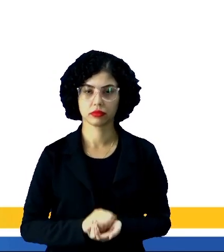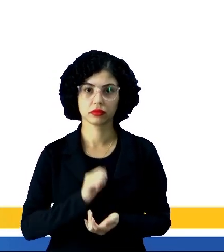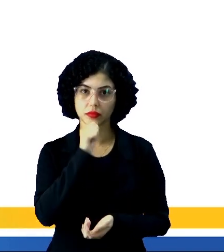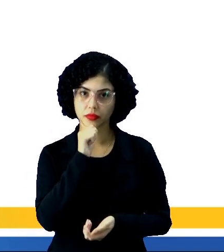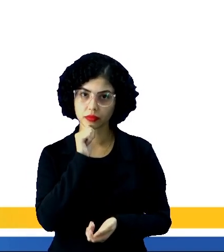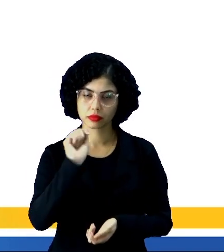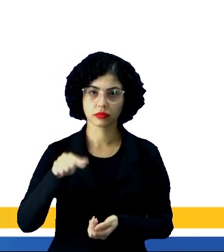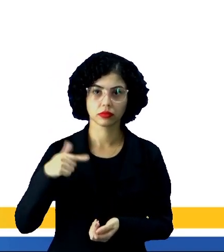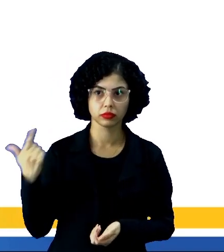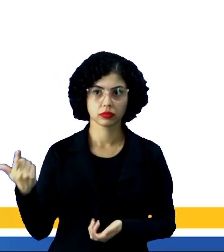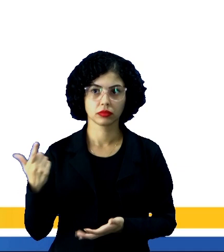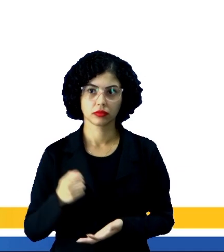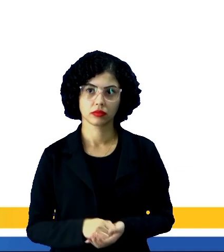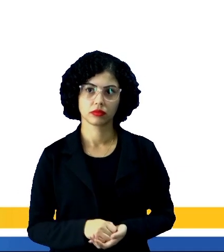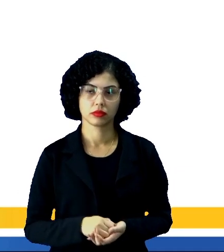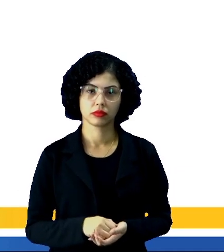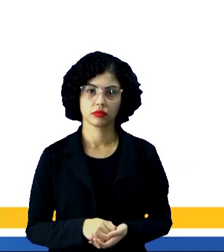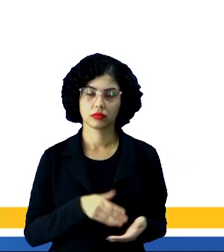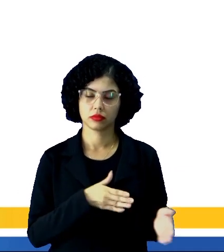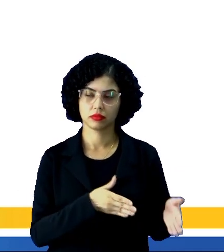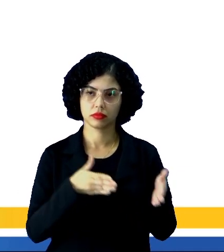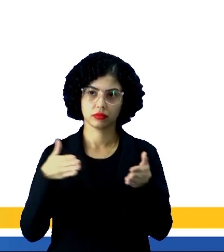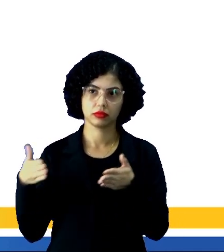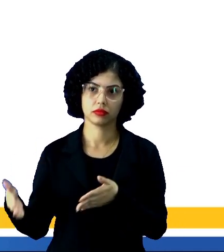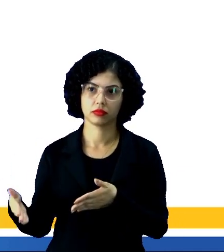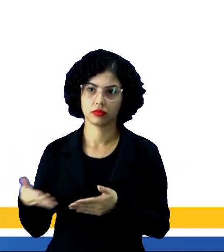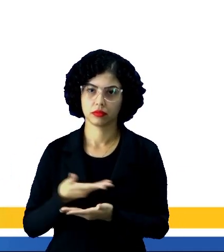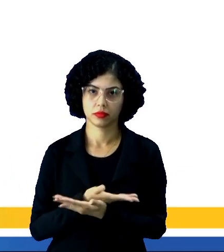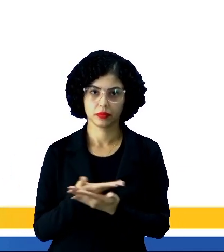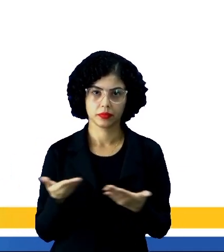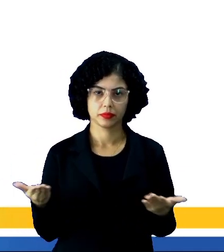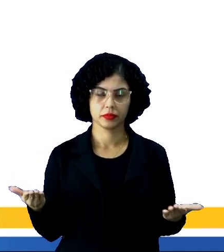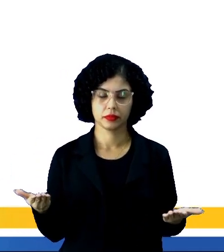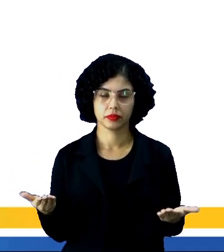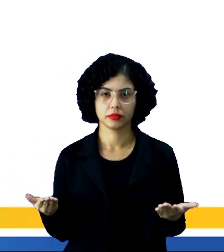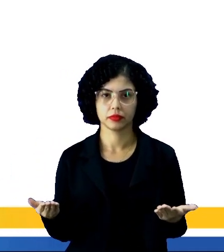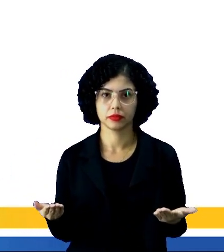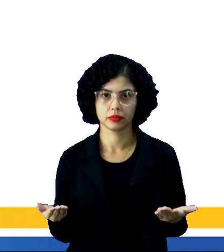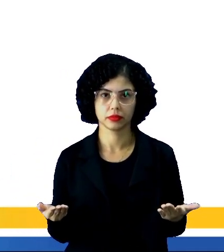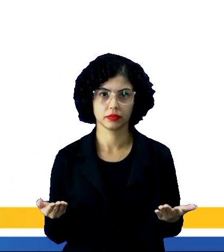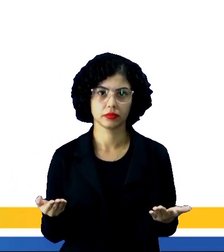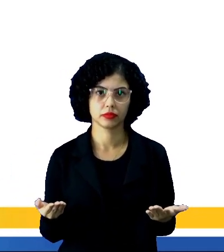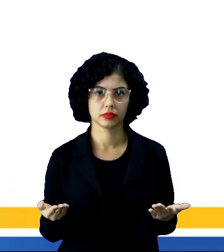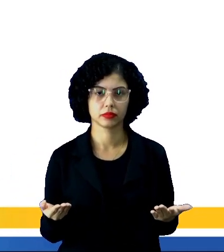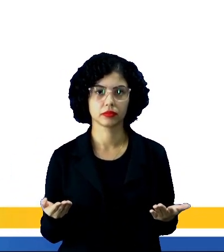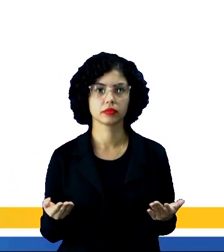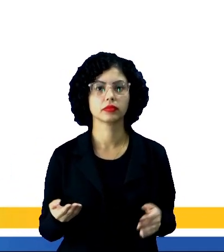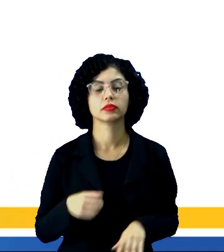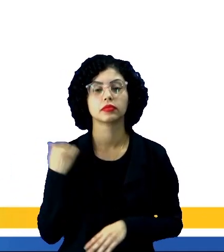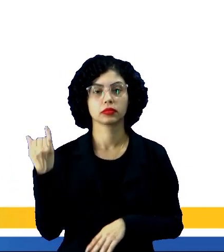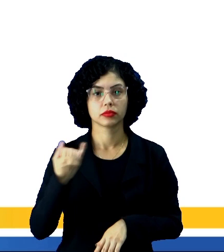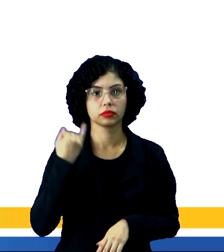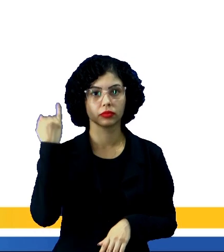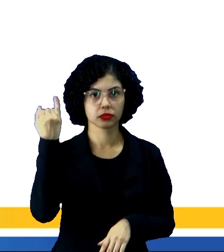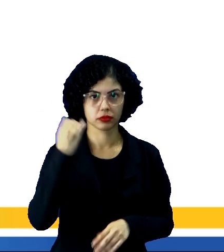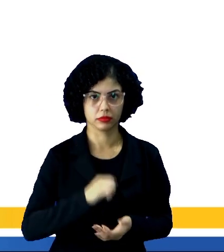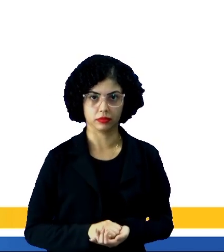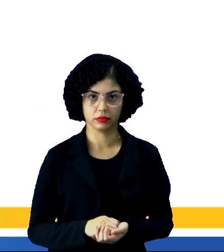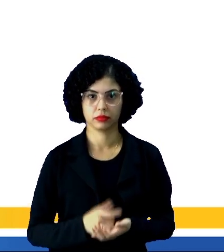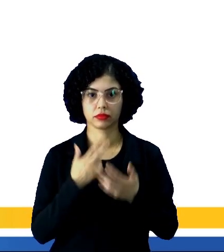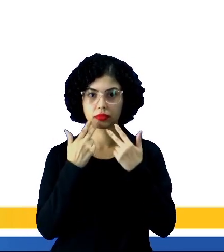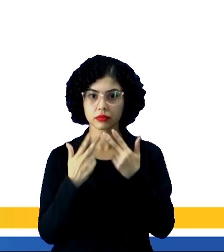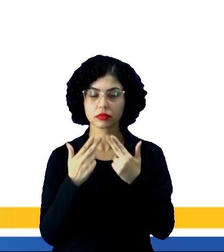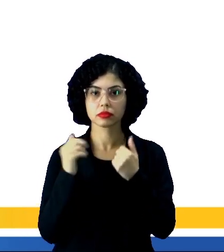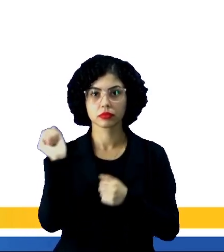além dele, o que quiseram passar para você além daquela notícia. Por isso que é importante, uma